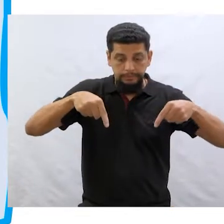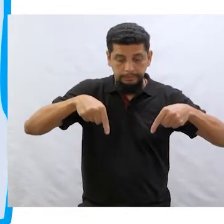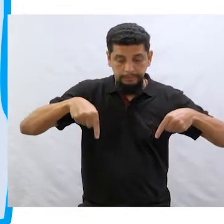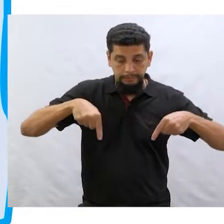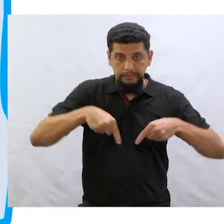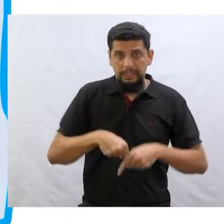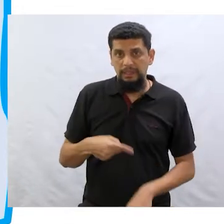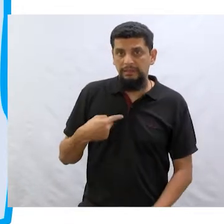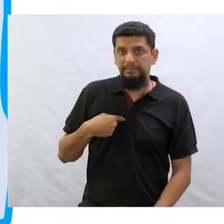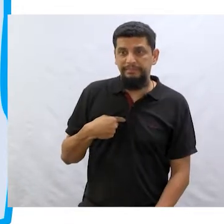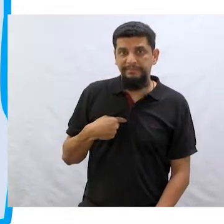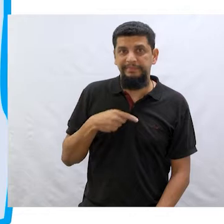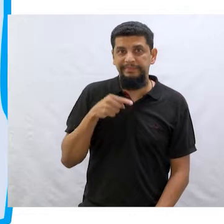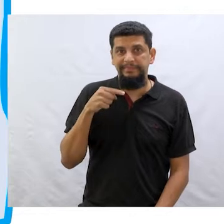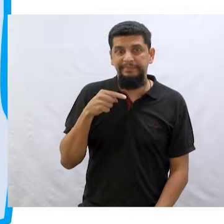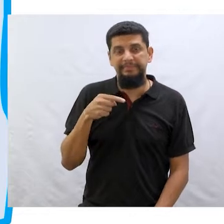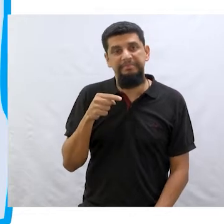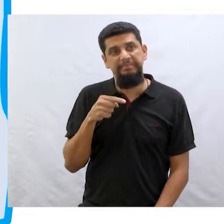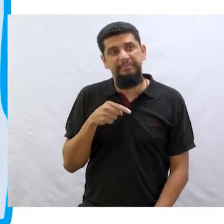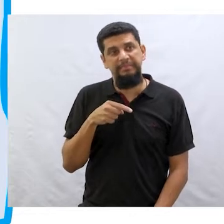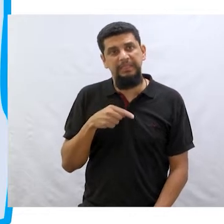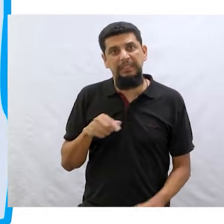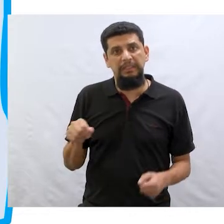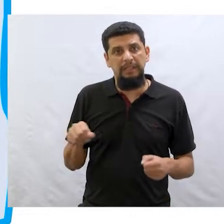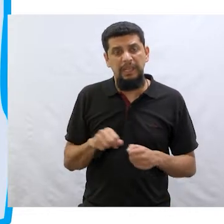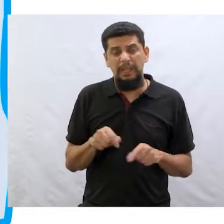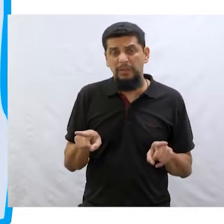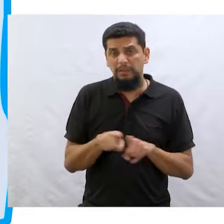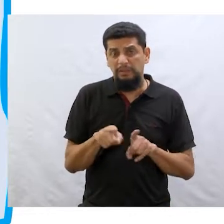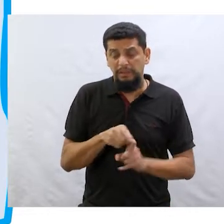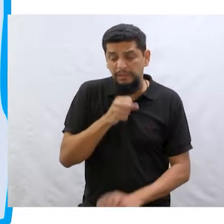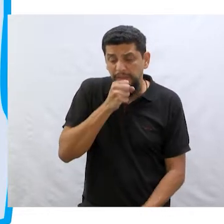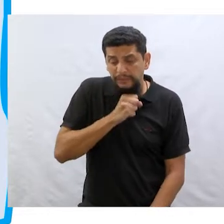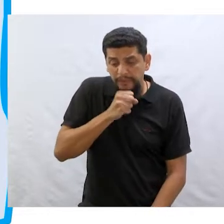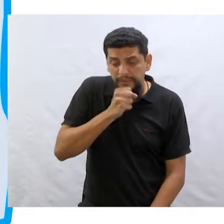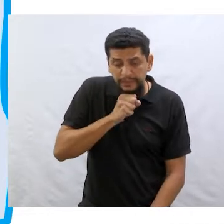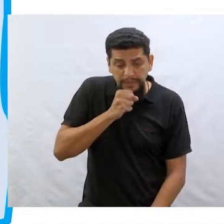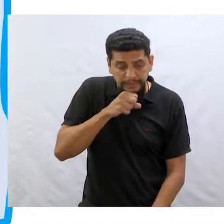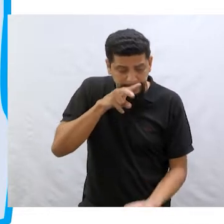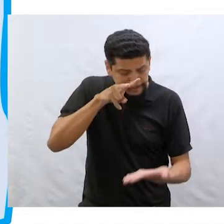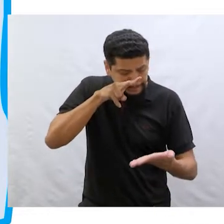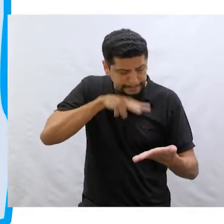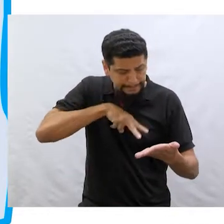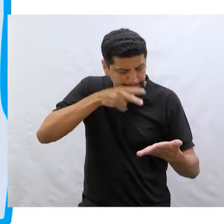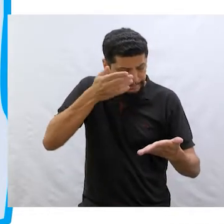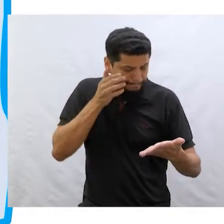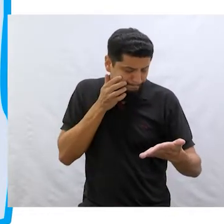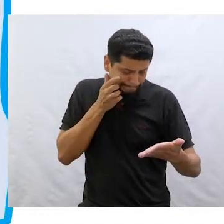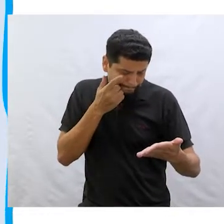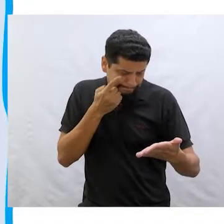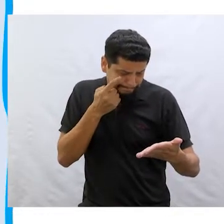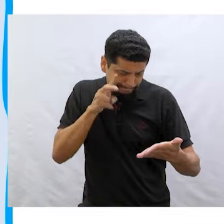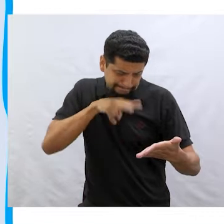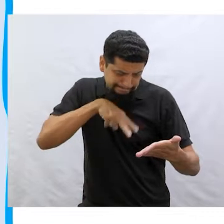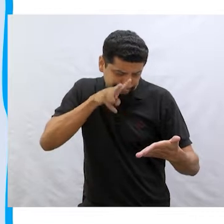Então ficava ali, feito um velhinho, forçando as vistas.